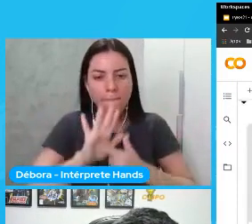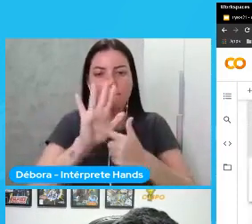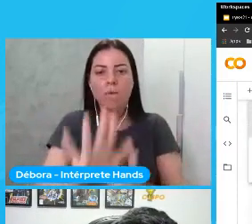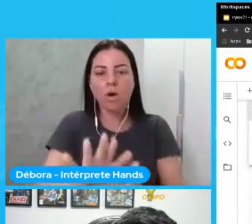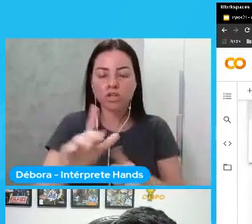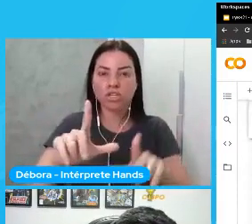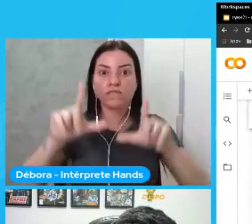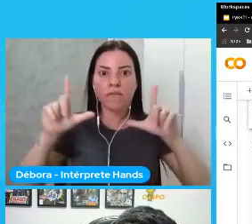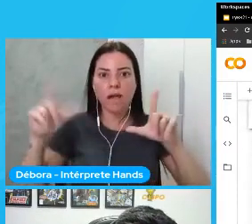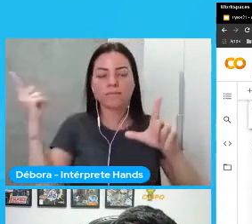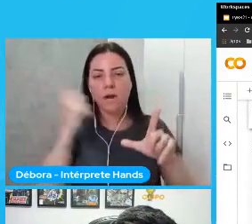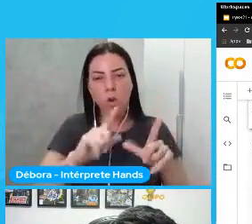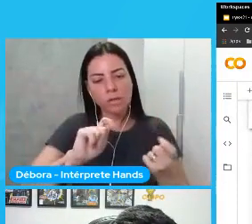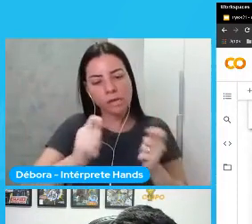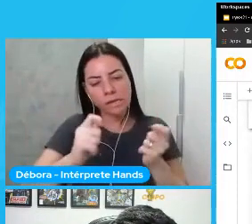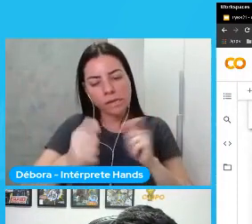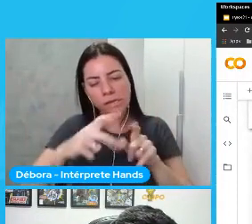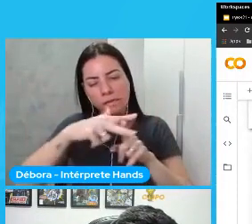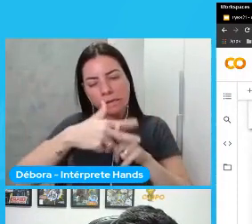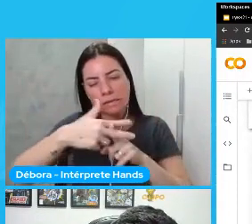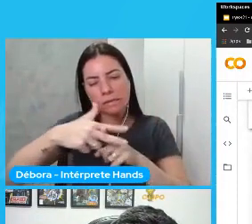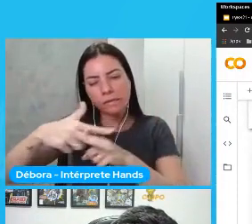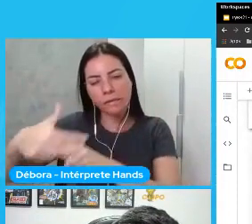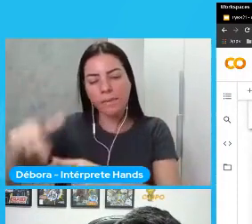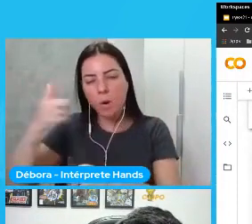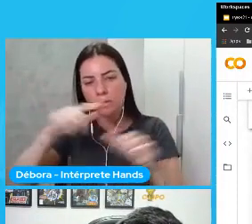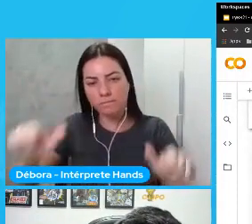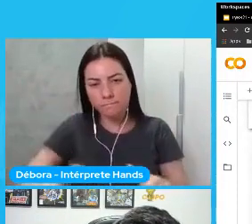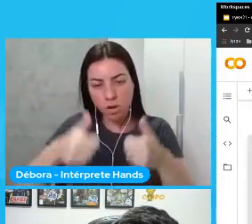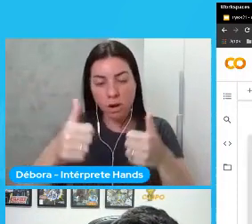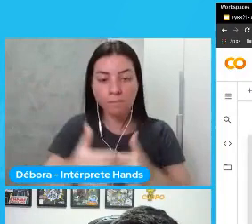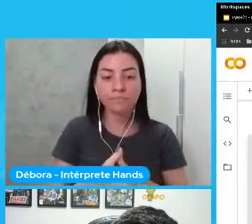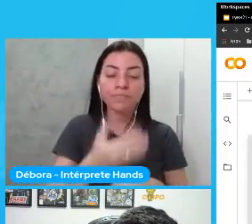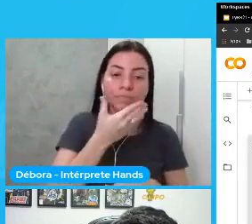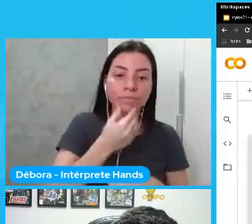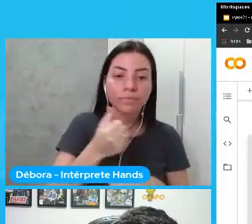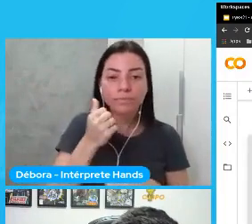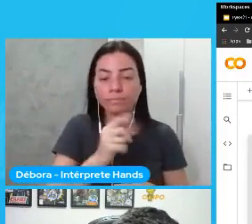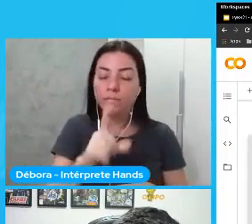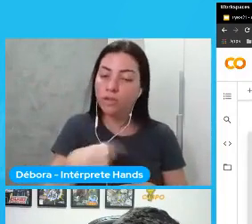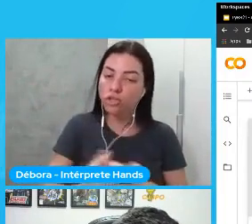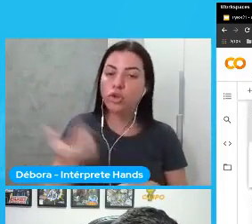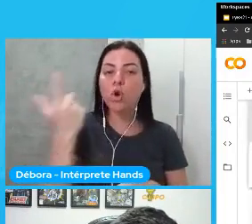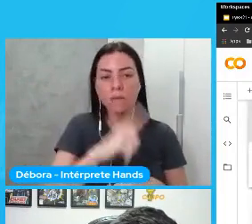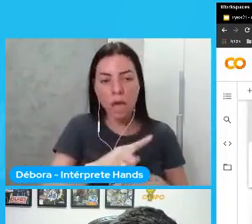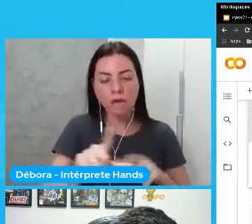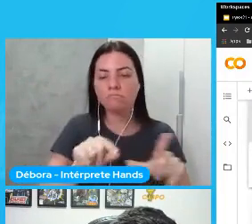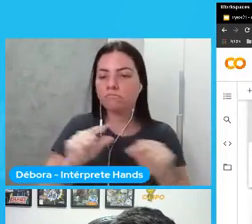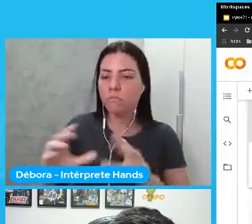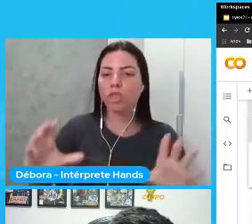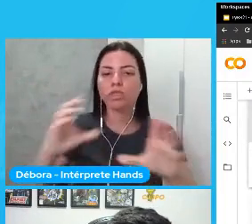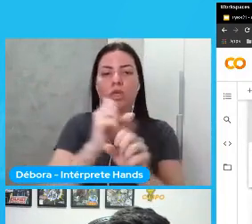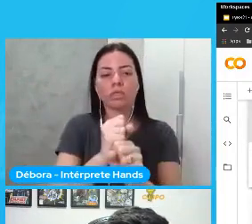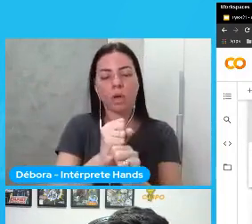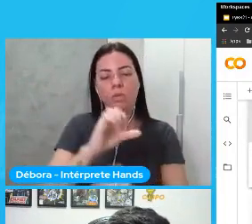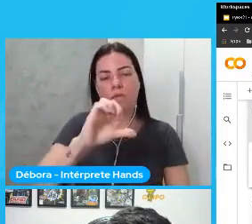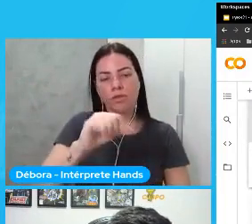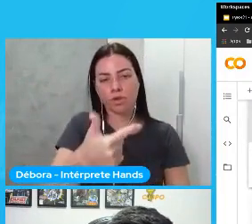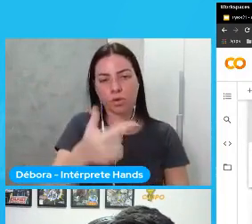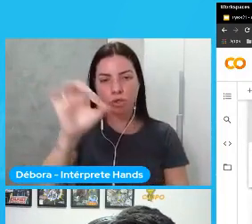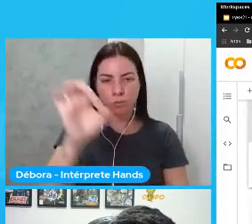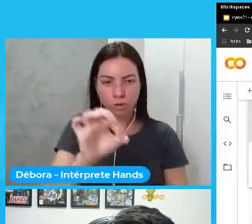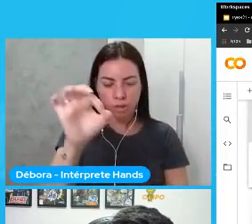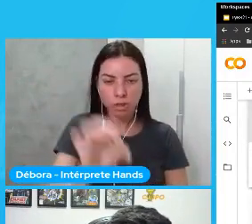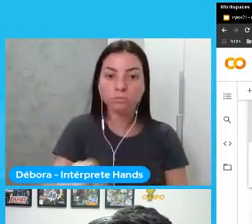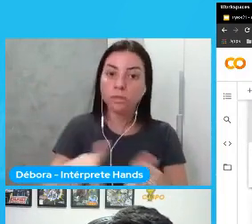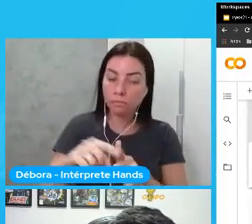né em termos de sexo a gente consegue uma curácia bem melhor de 92% e